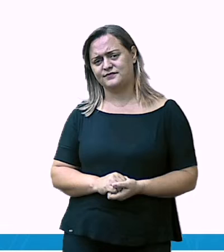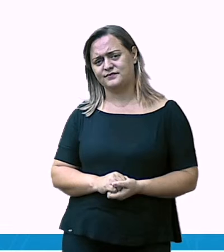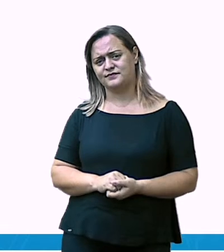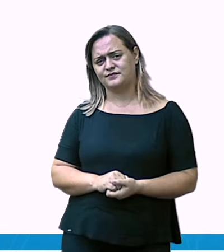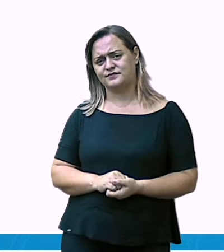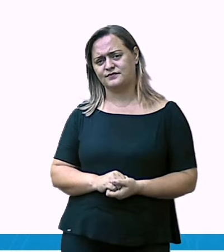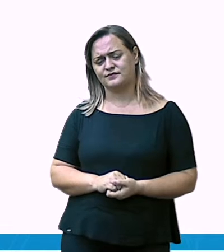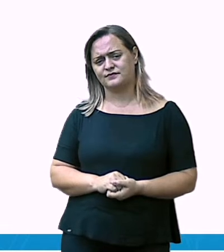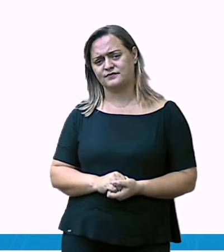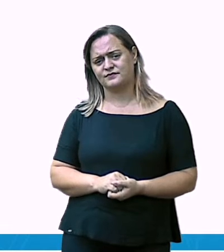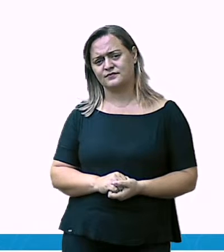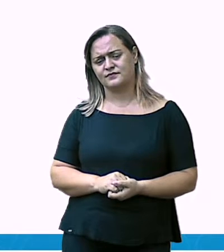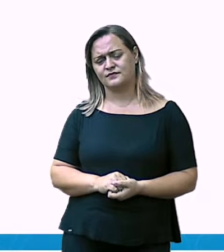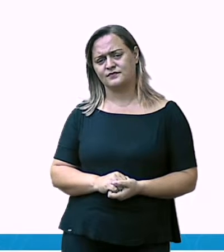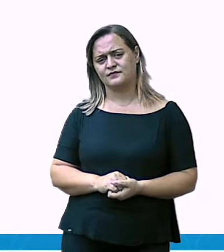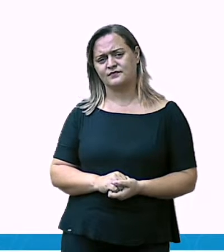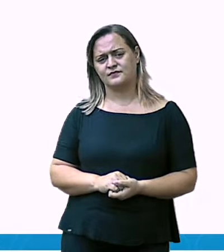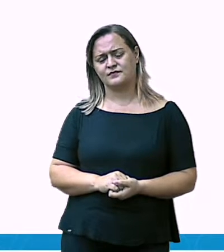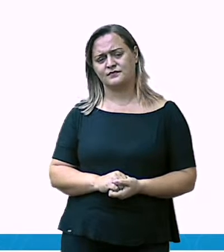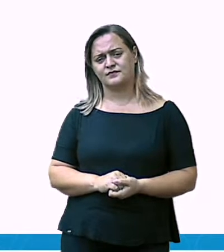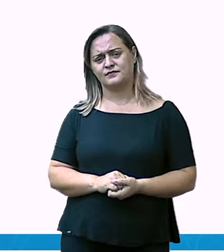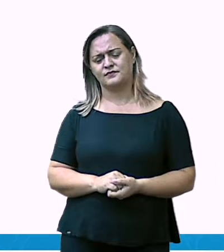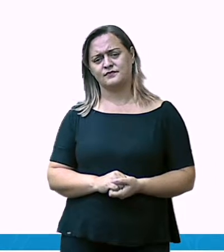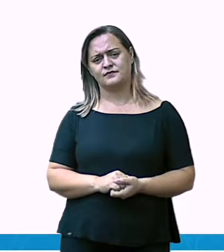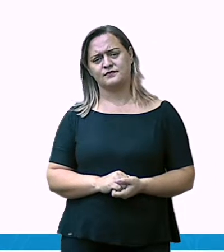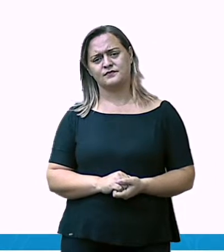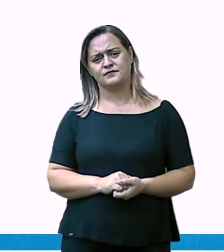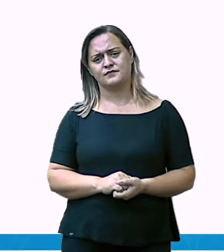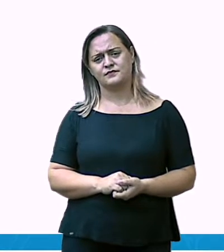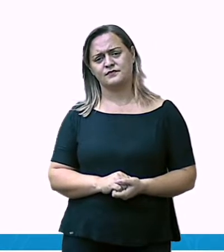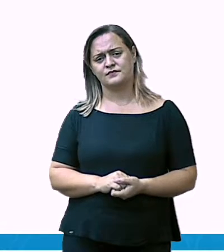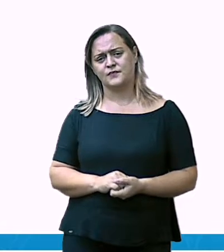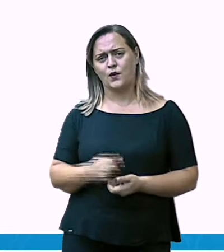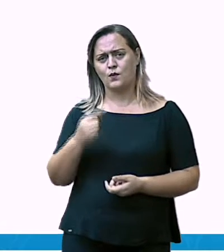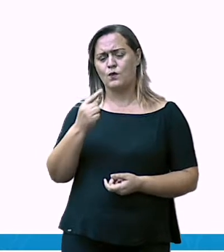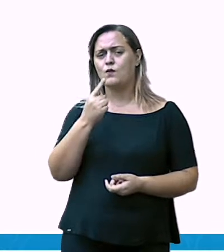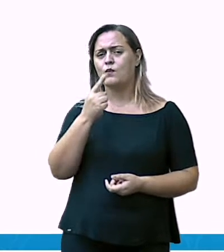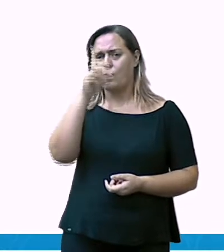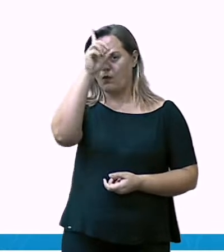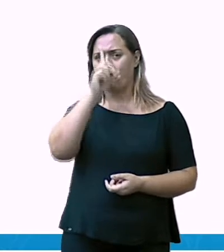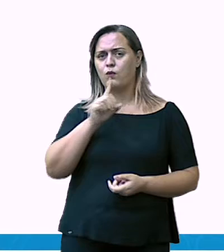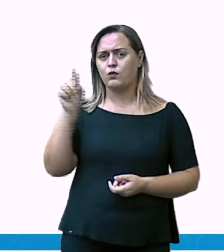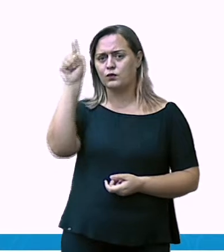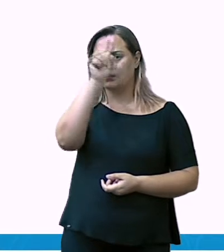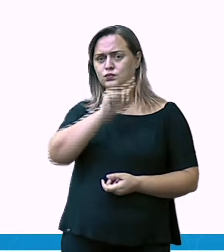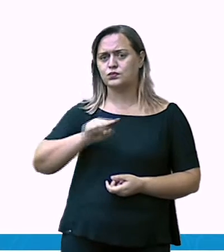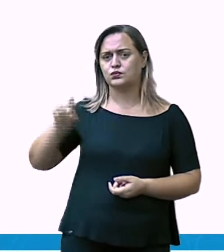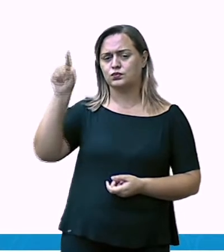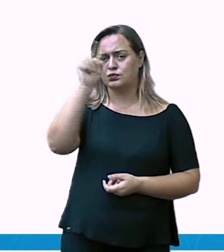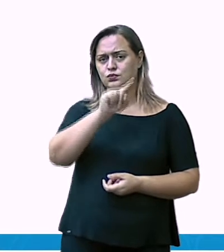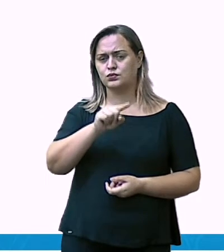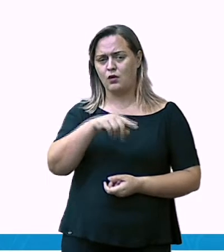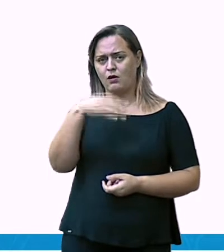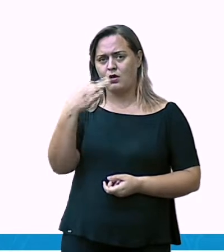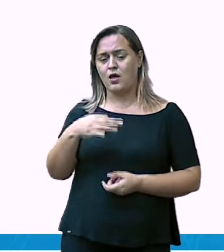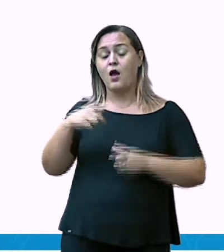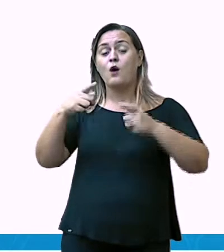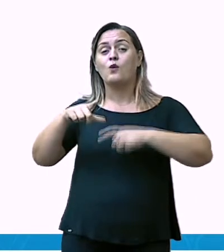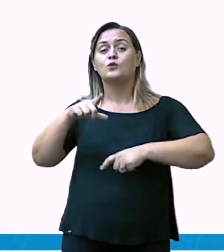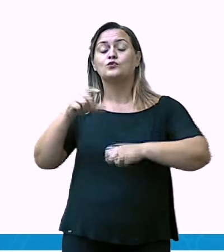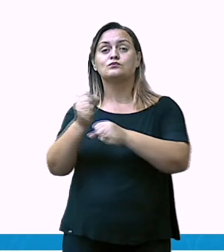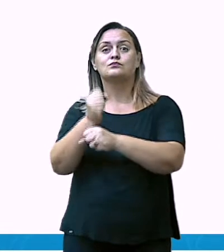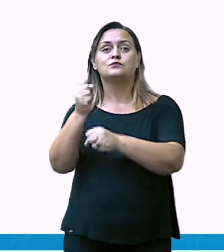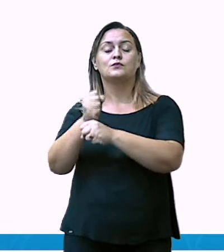Eu acho que o amarelo vai ficar melhor aqui. Vamos ver. Opa! Vamos pegar um